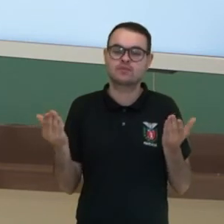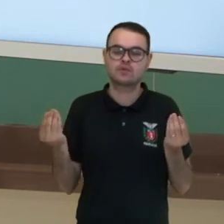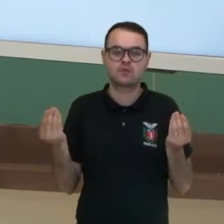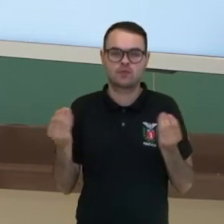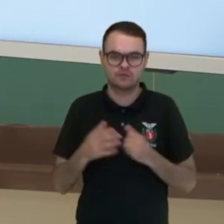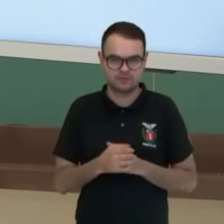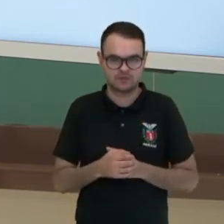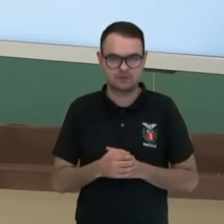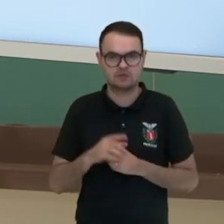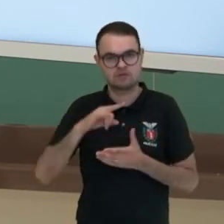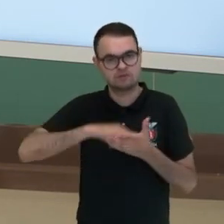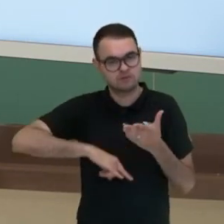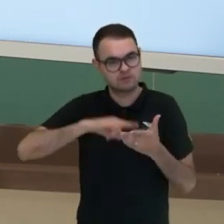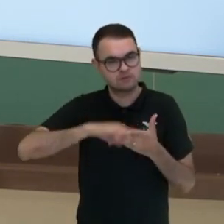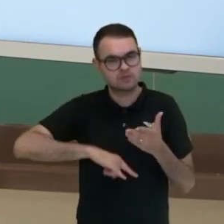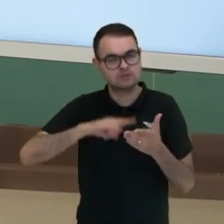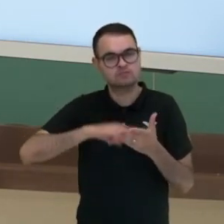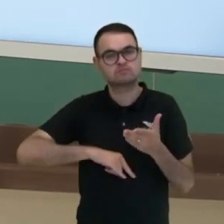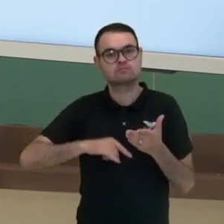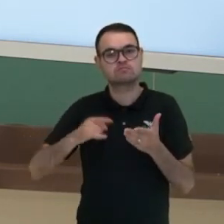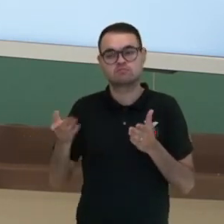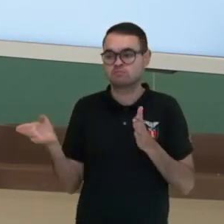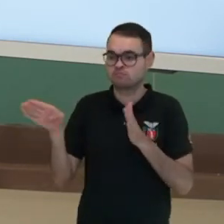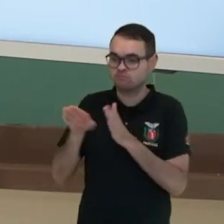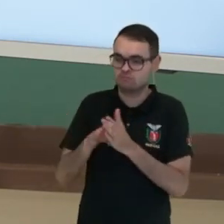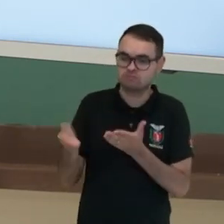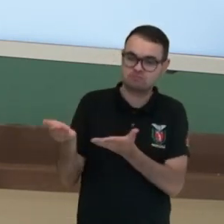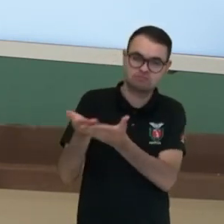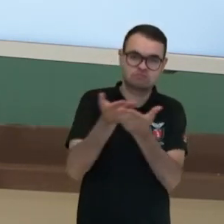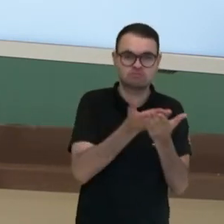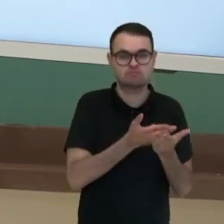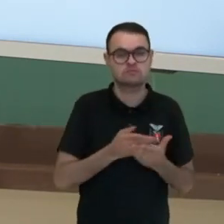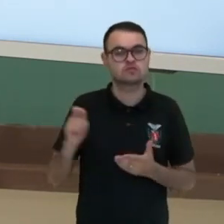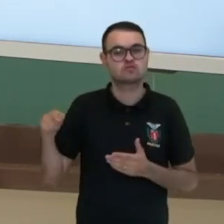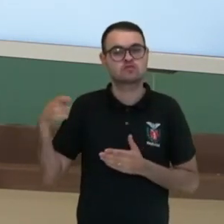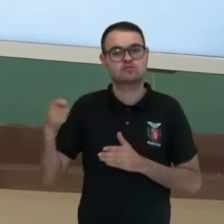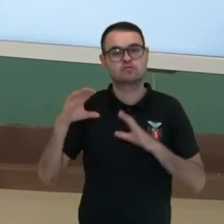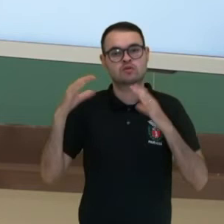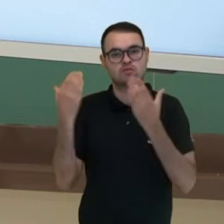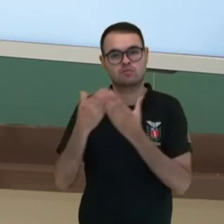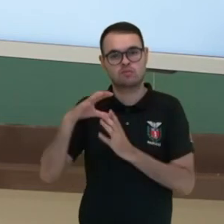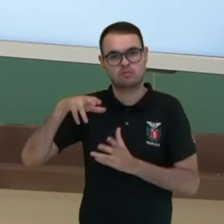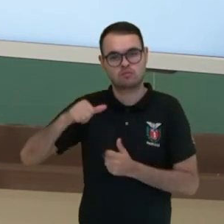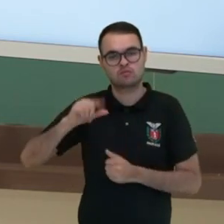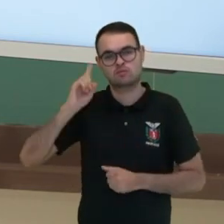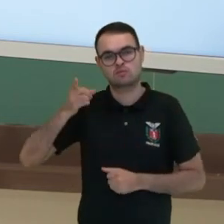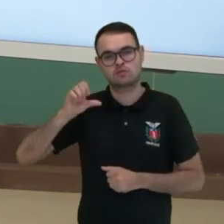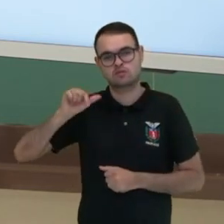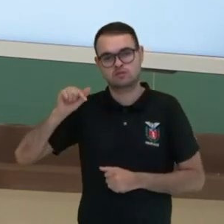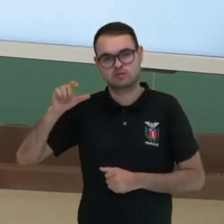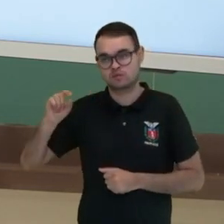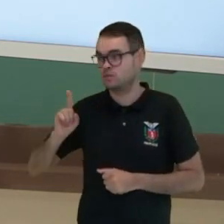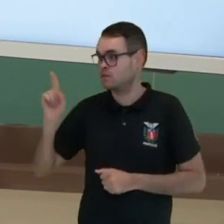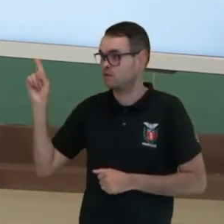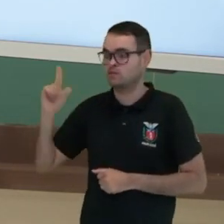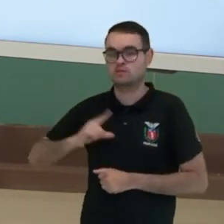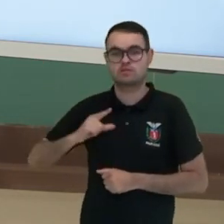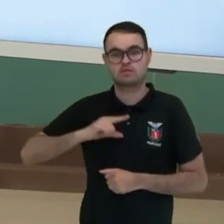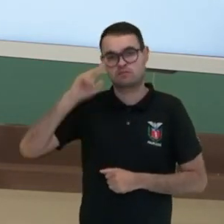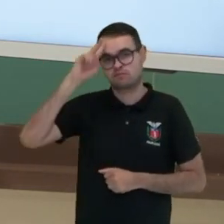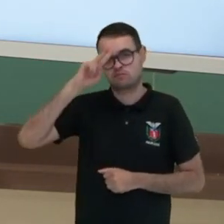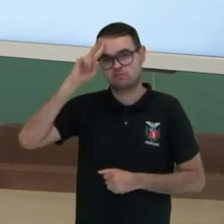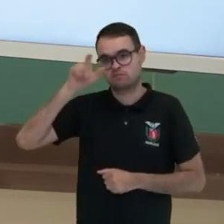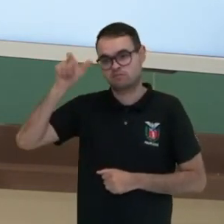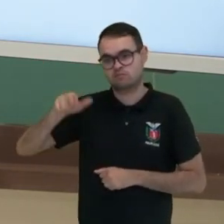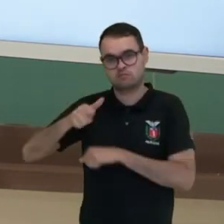A partir dos documentos que chegam até a gente sobre a Copa do Mundo de 1970. Aqui, um historiador